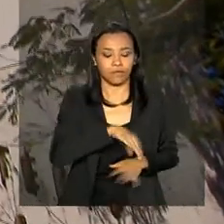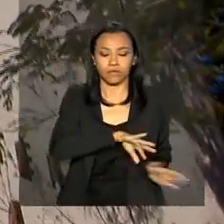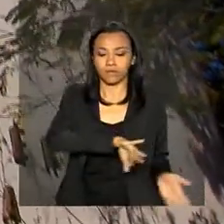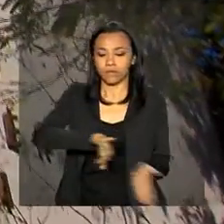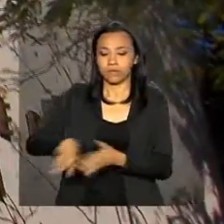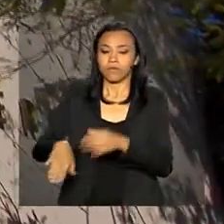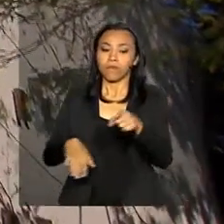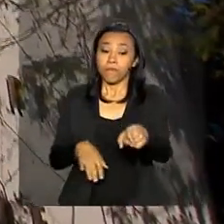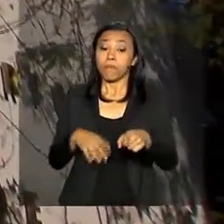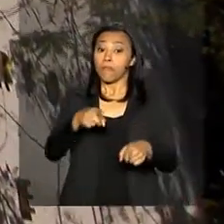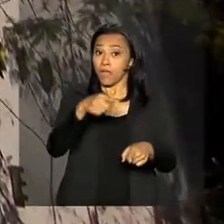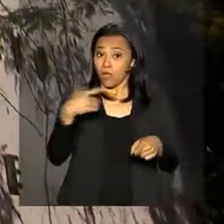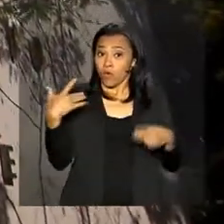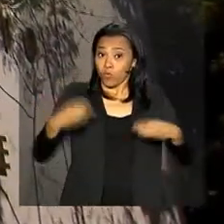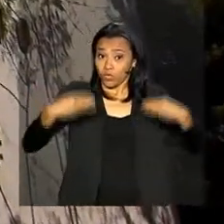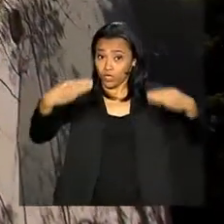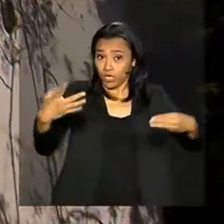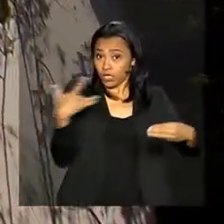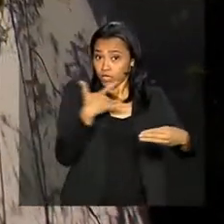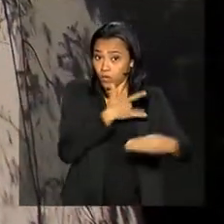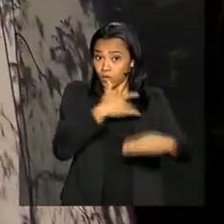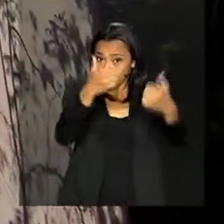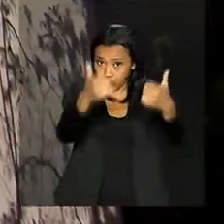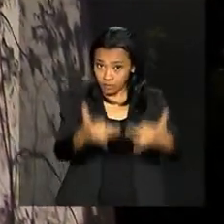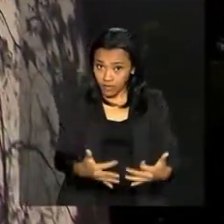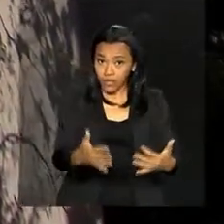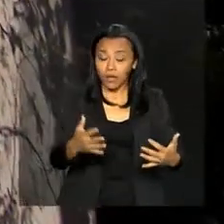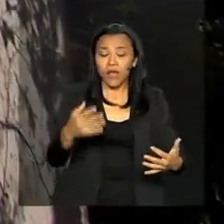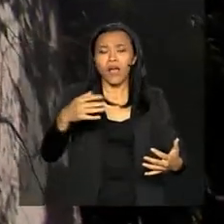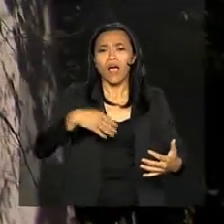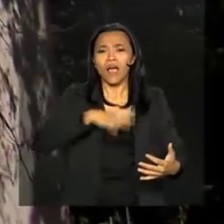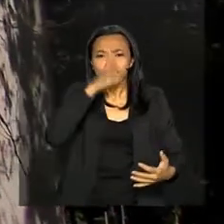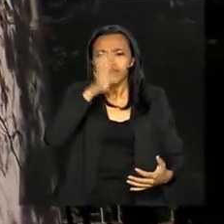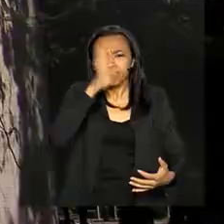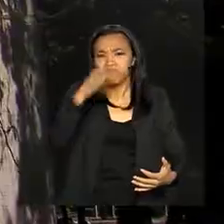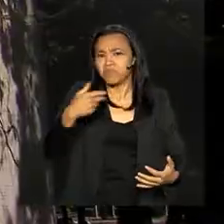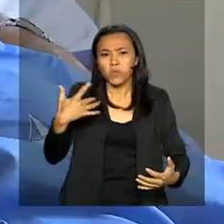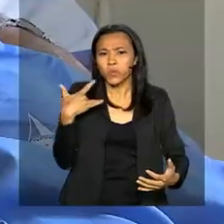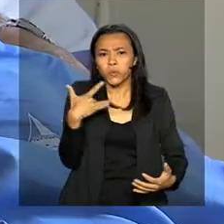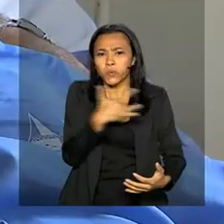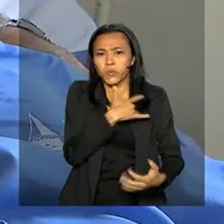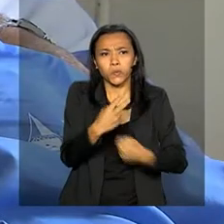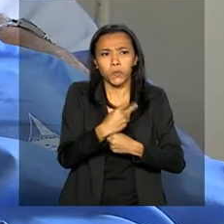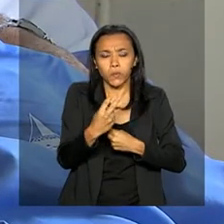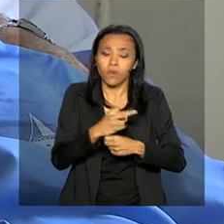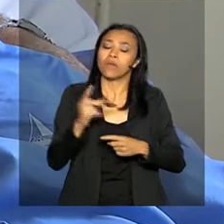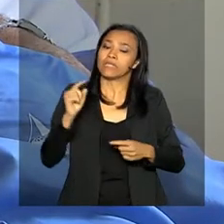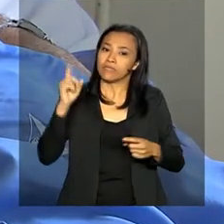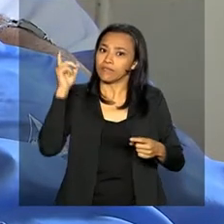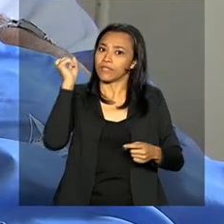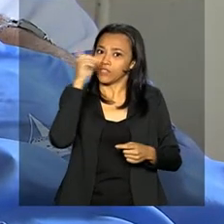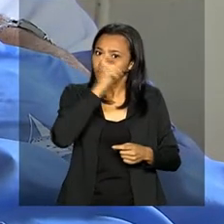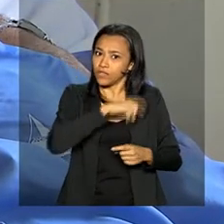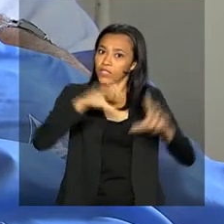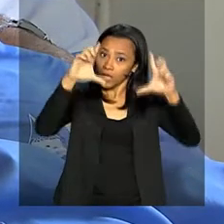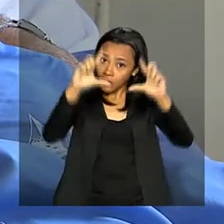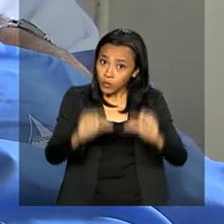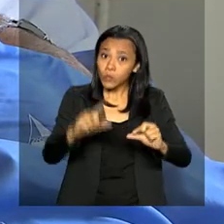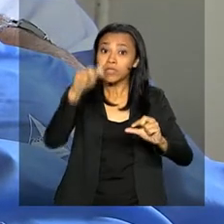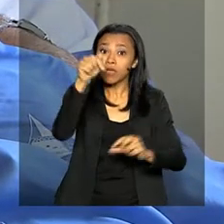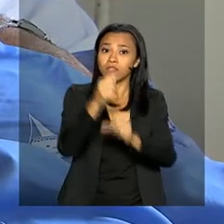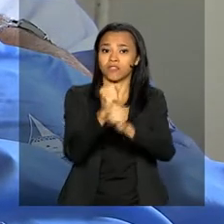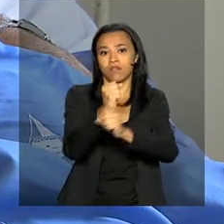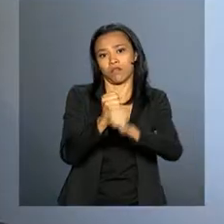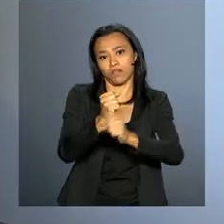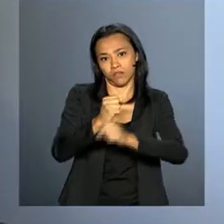da Saúde, a falta de cuidado com a saúde faz com que a expectativa de vida dos homens seja sete anos menor do que a